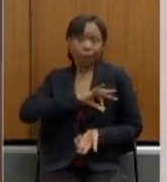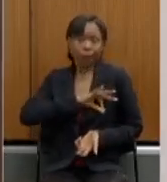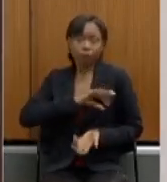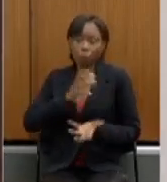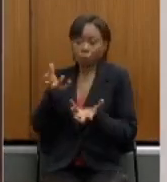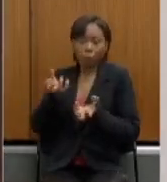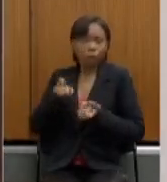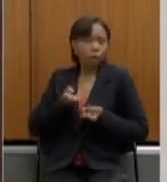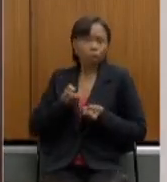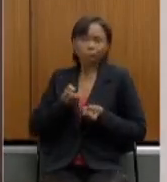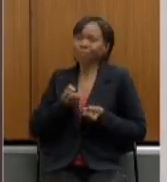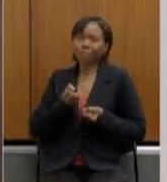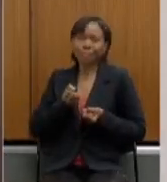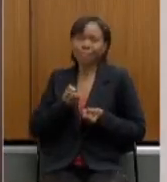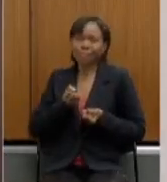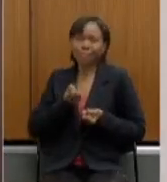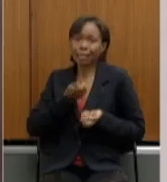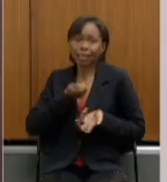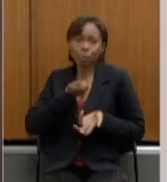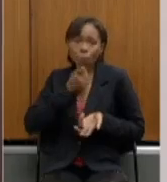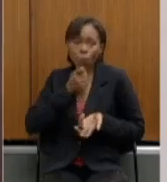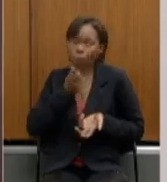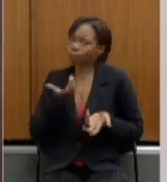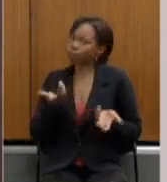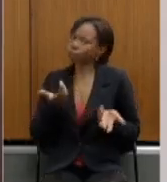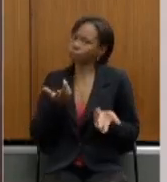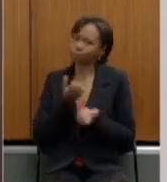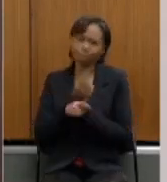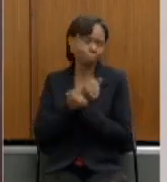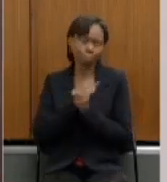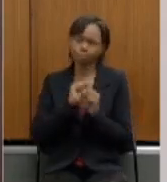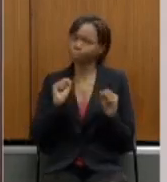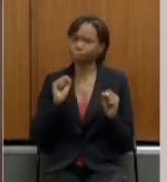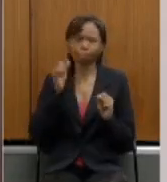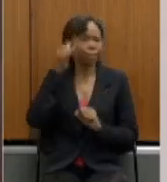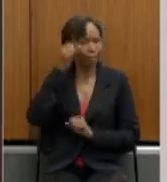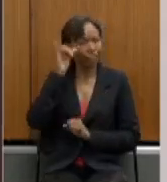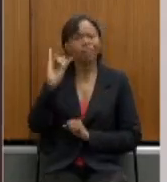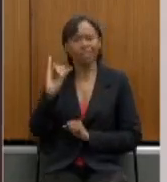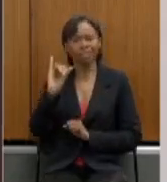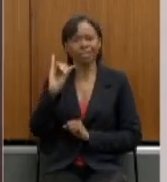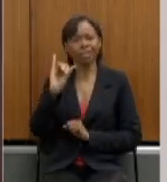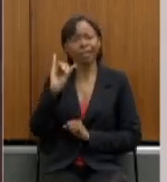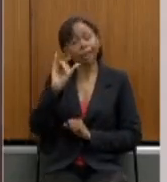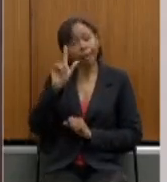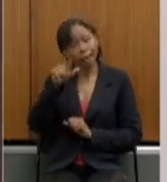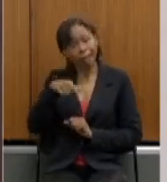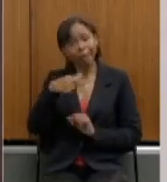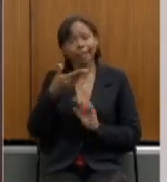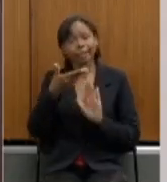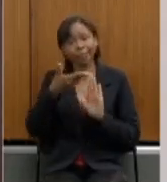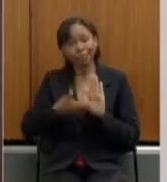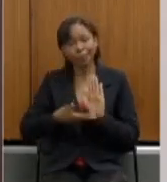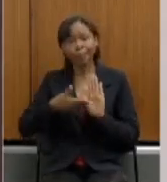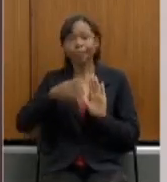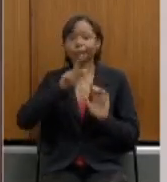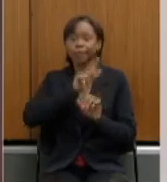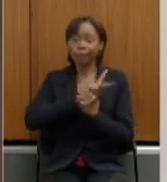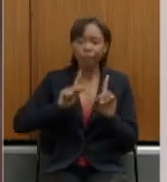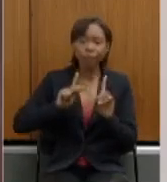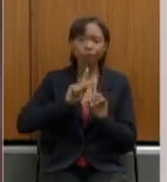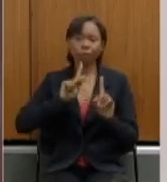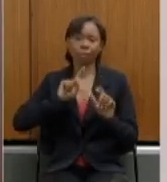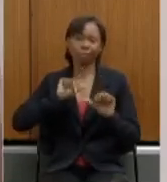receberem os seus salários. Acho que isso é o grande guia de uma reforma da previdência, né? Garantir